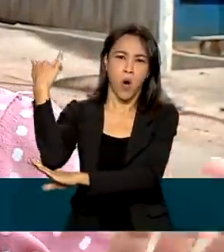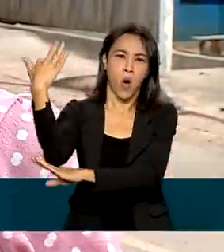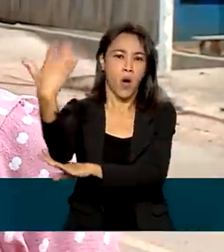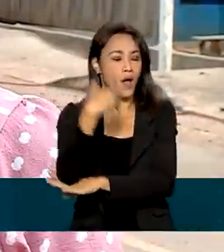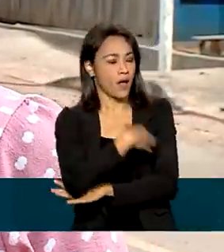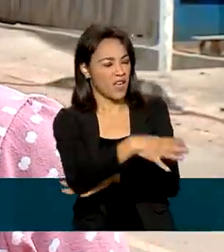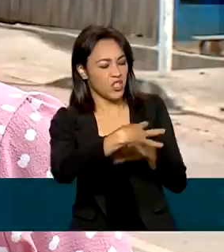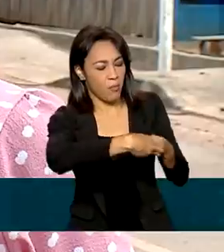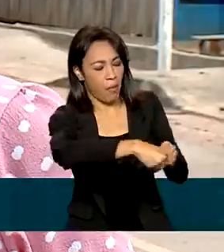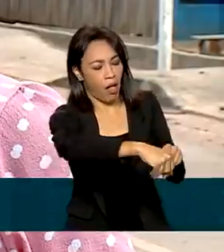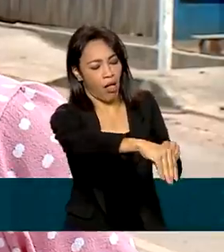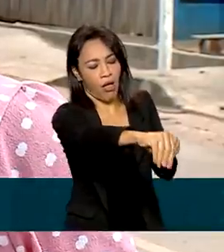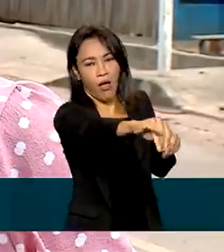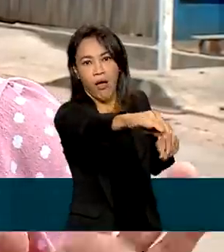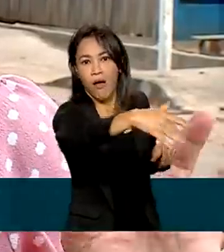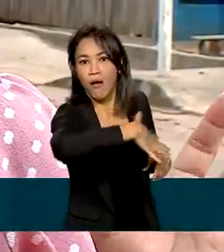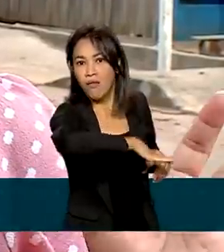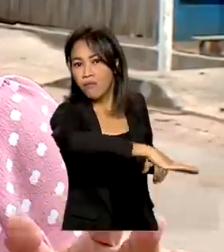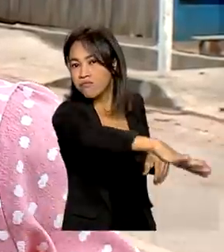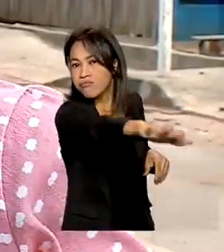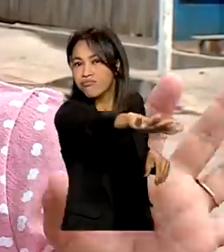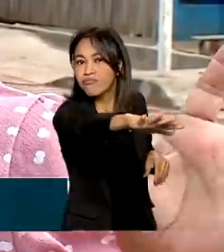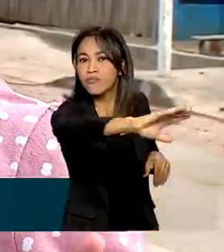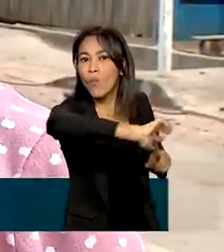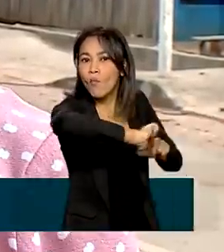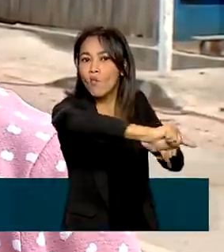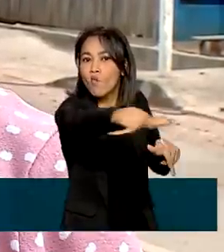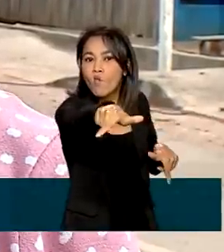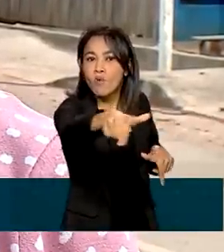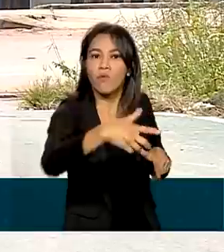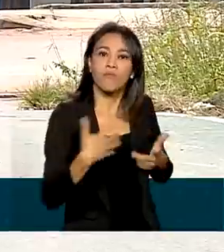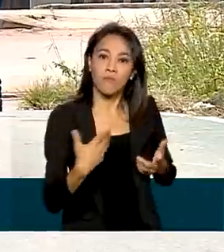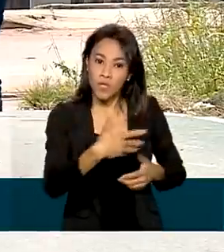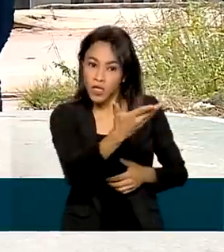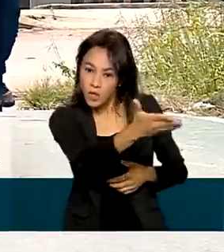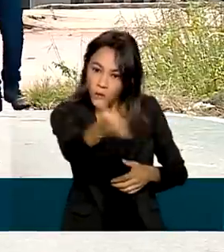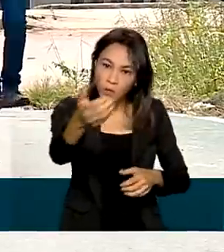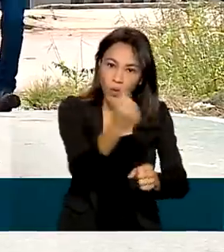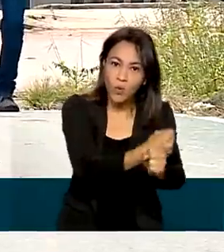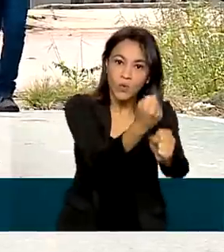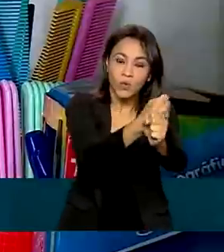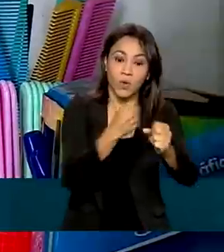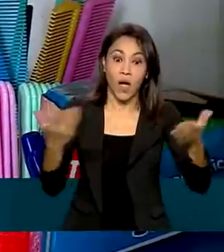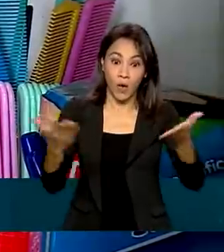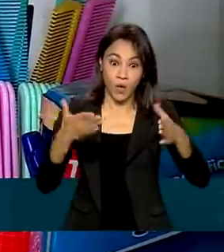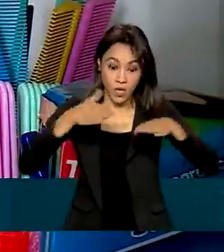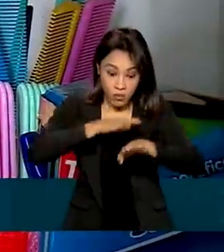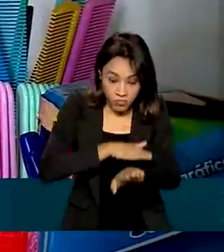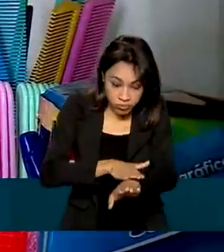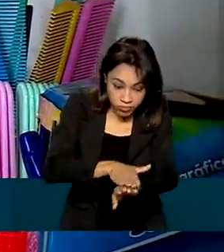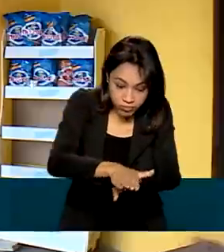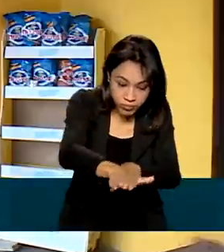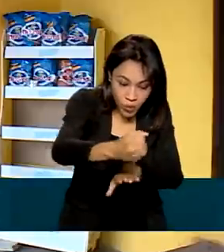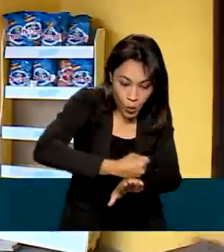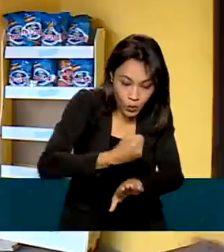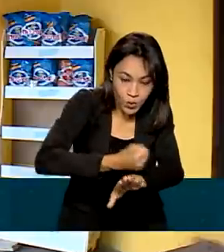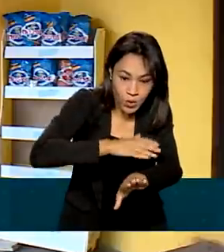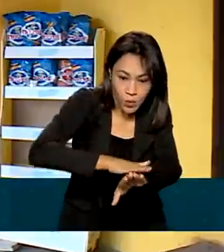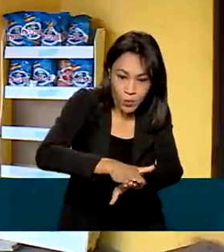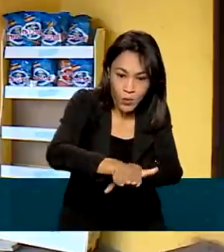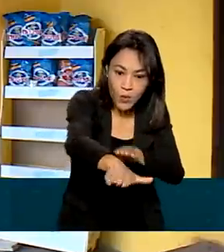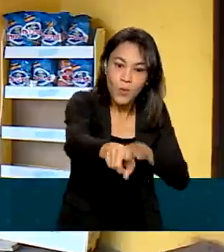barro e tudo praticamente em construção. Com a chegada do asfalto, o movimento no mercadinho e na